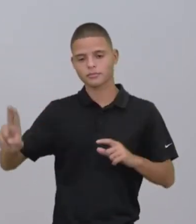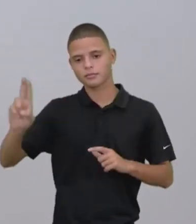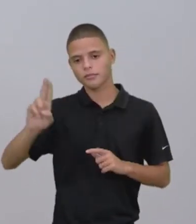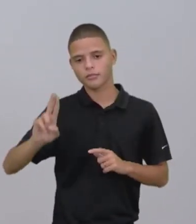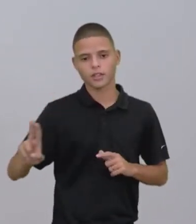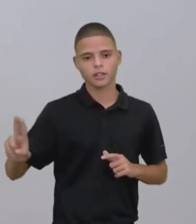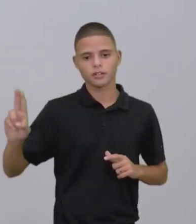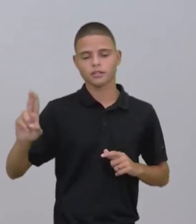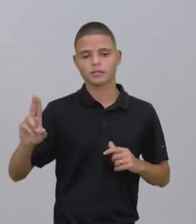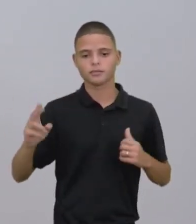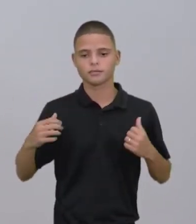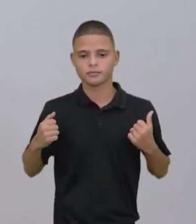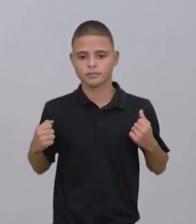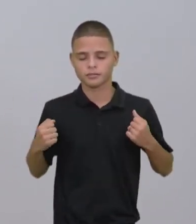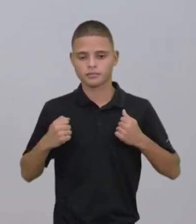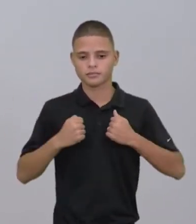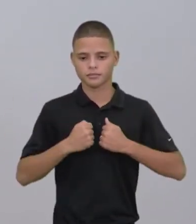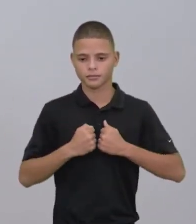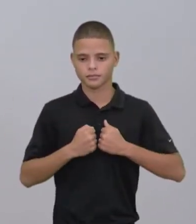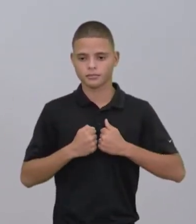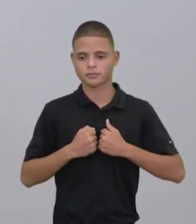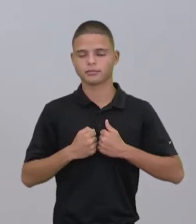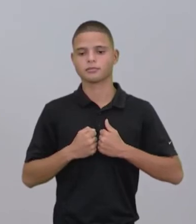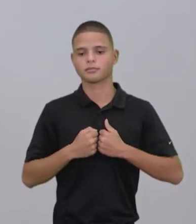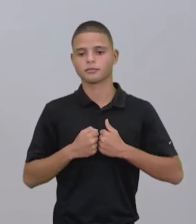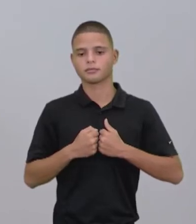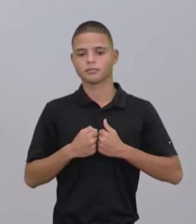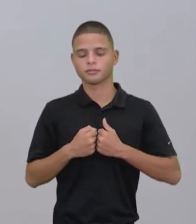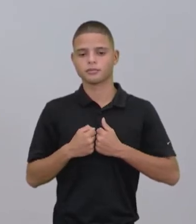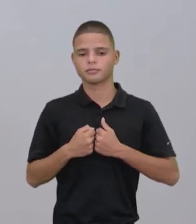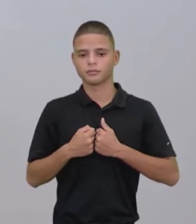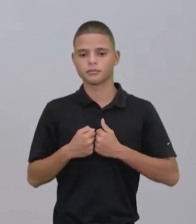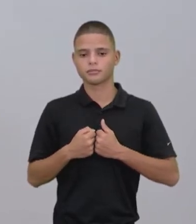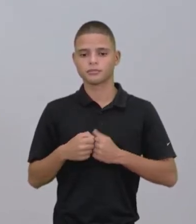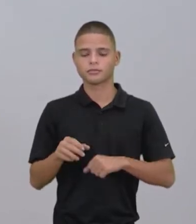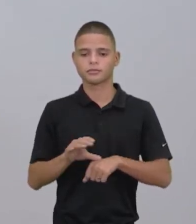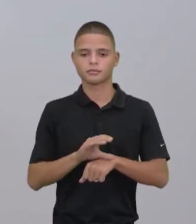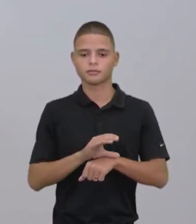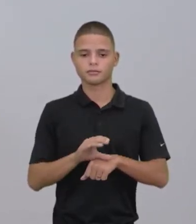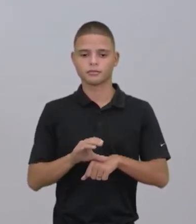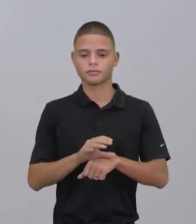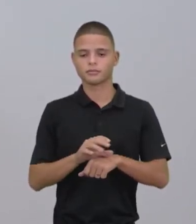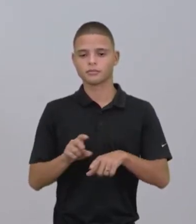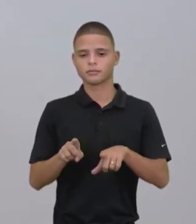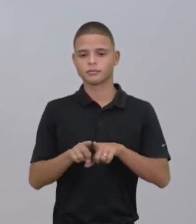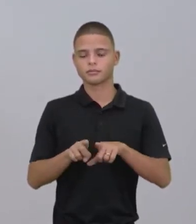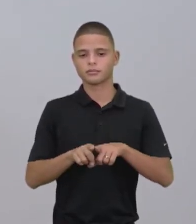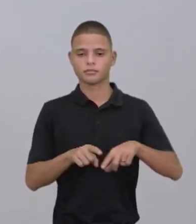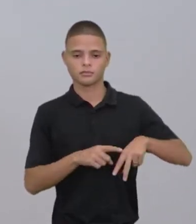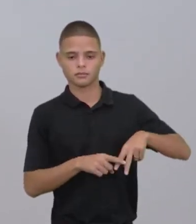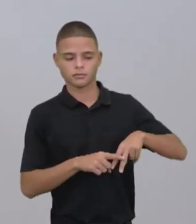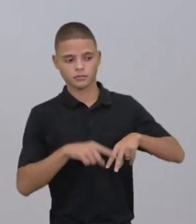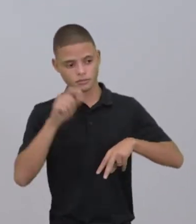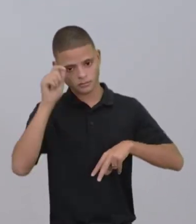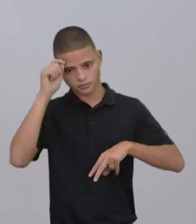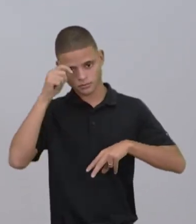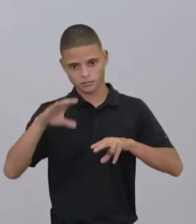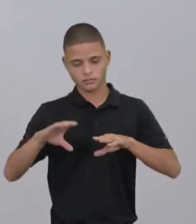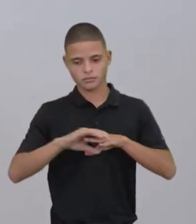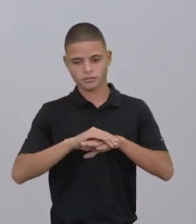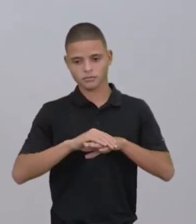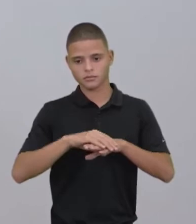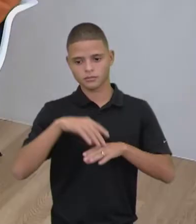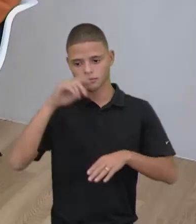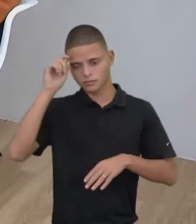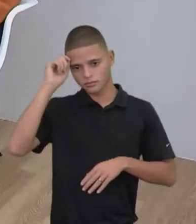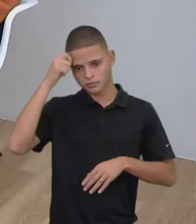com uma blusa, né, uma malha, né, de cinza e com uma calça preta e uma bota preta,